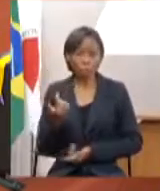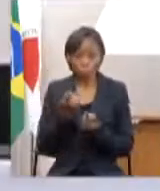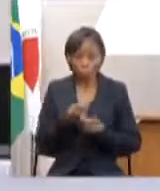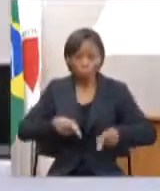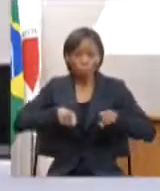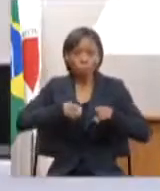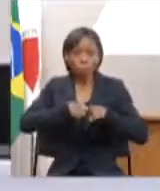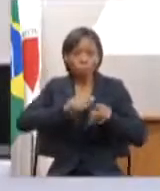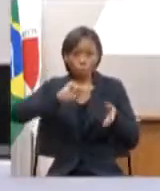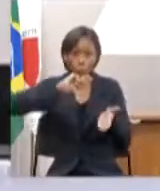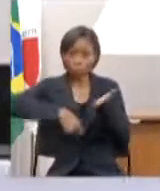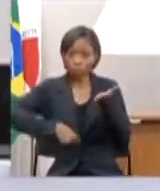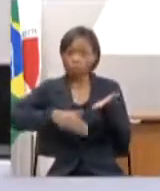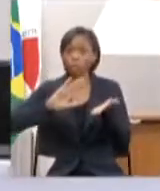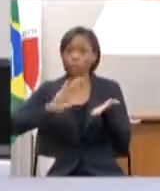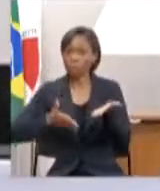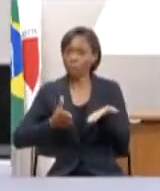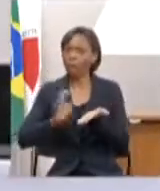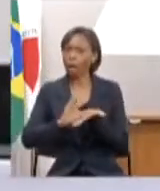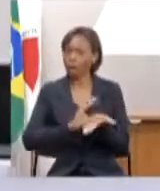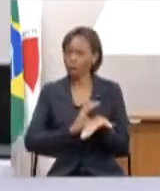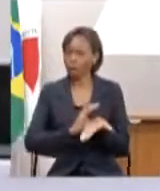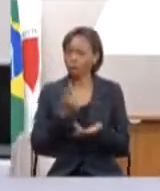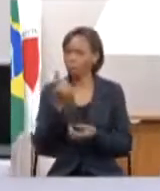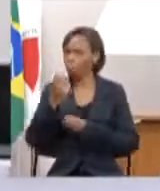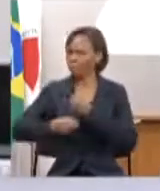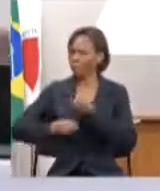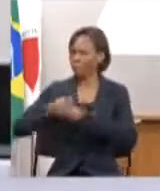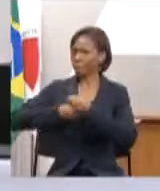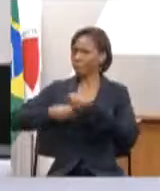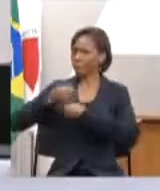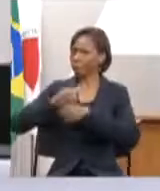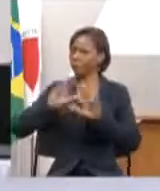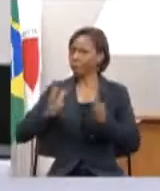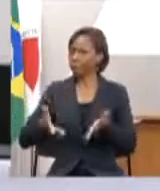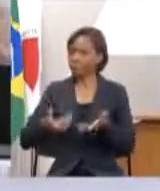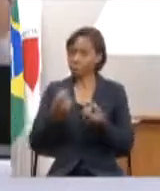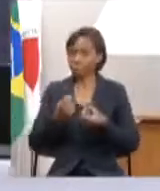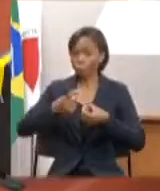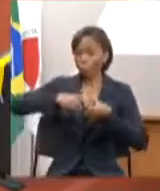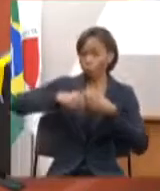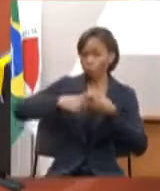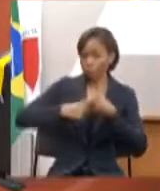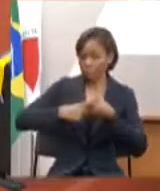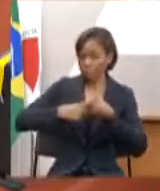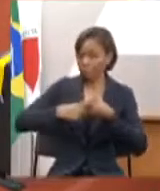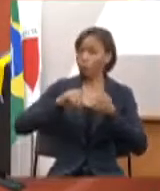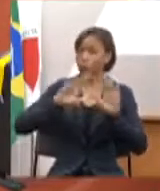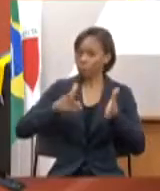sido assinado e já vai fazer um ano que o convênio com o consórcio tinha sido assinado já